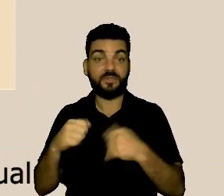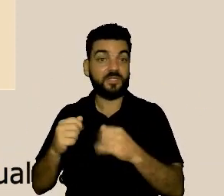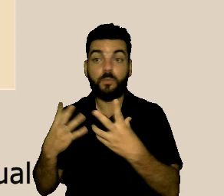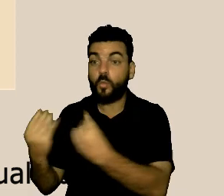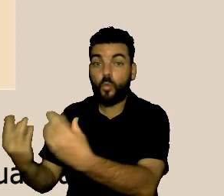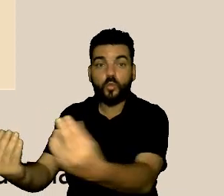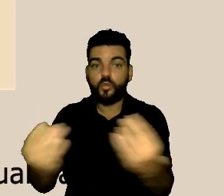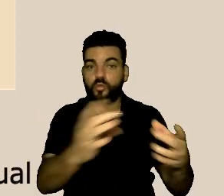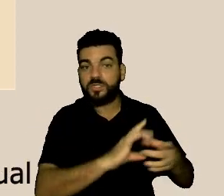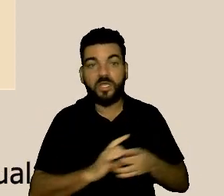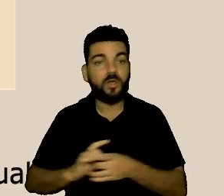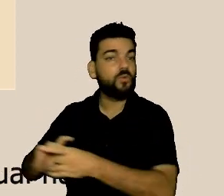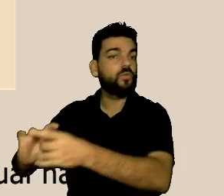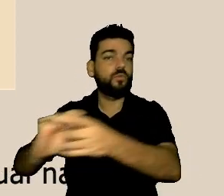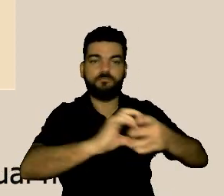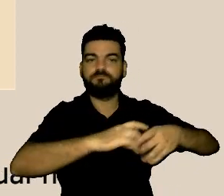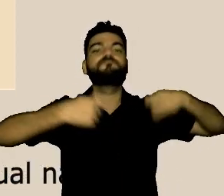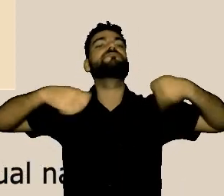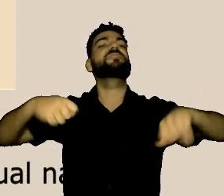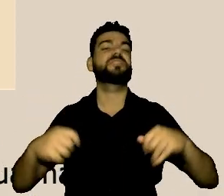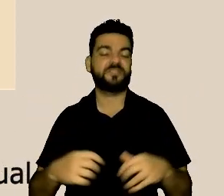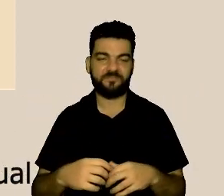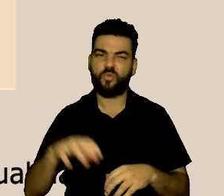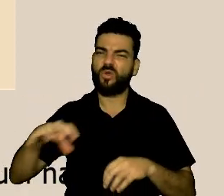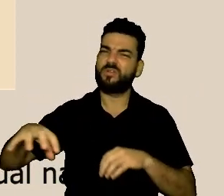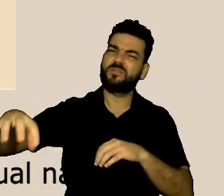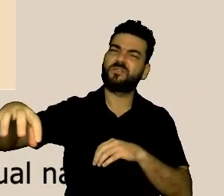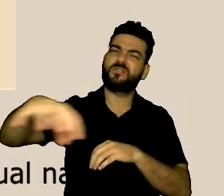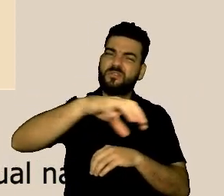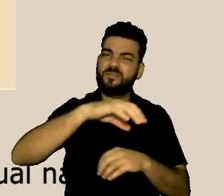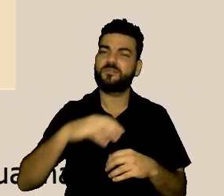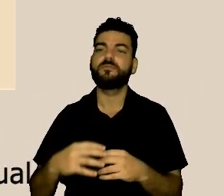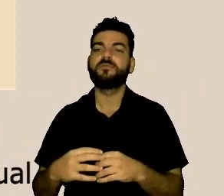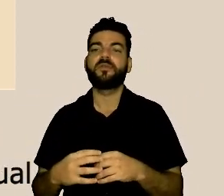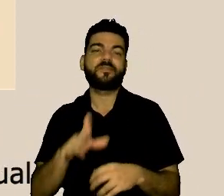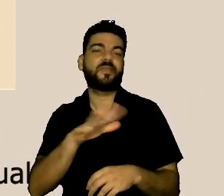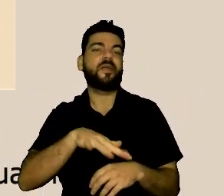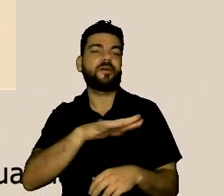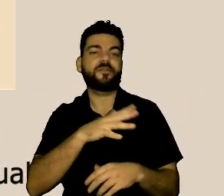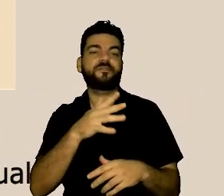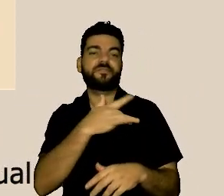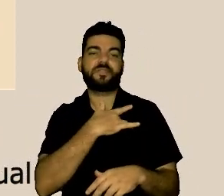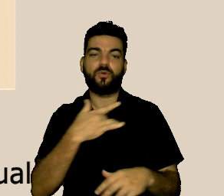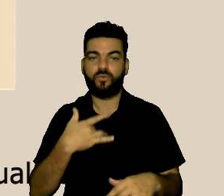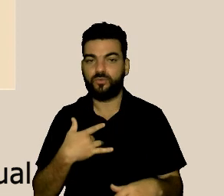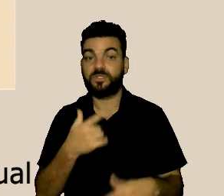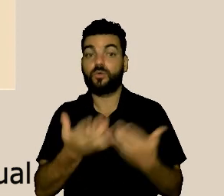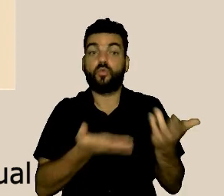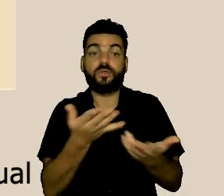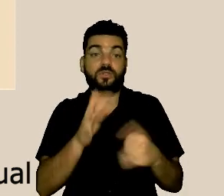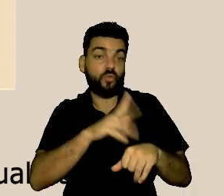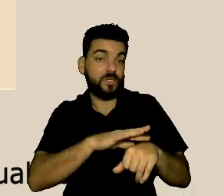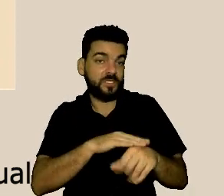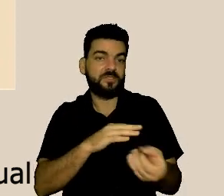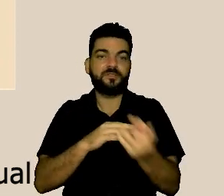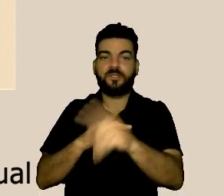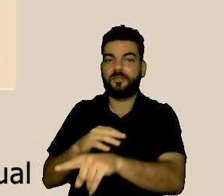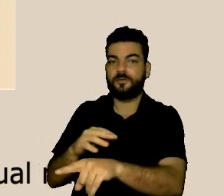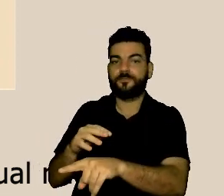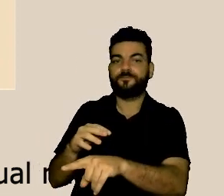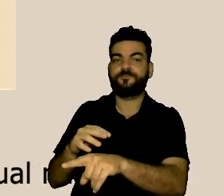conjunto, é um trabalho multidisciplinar. Então, tem o lado da área de saúde que cuida da doença, tem o lado